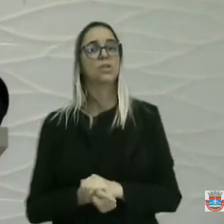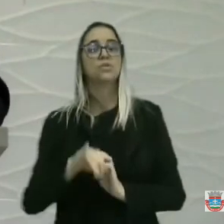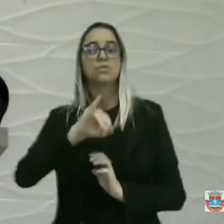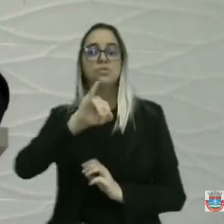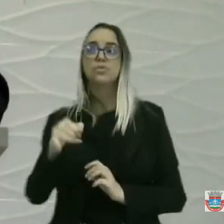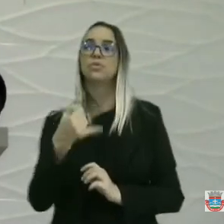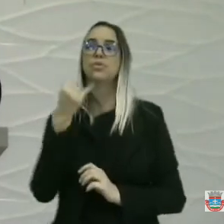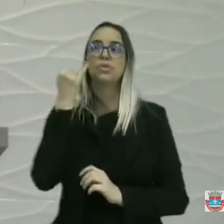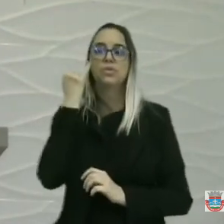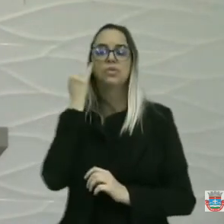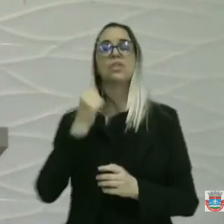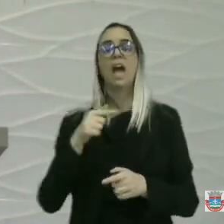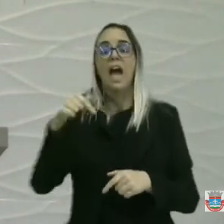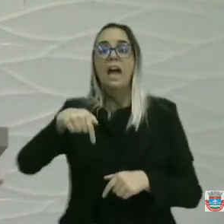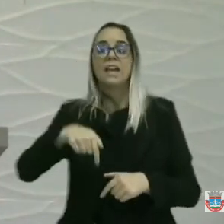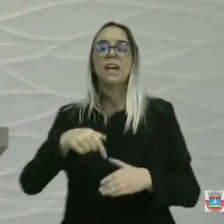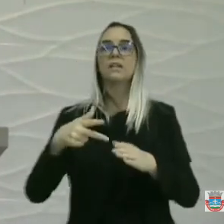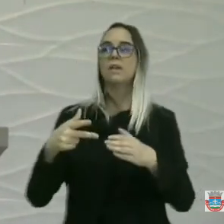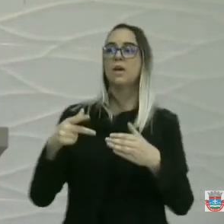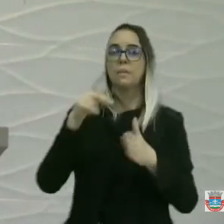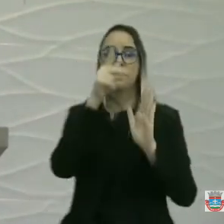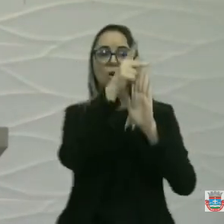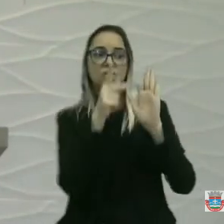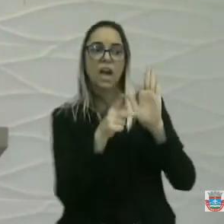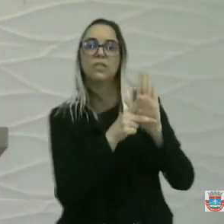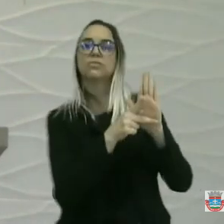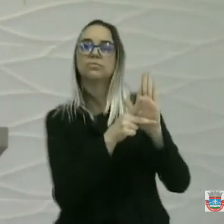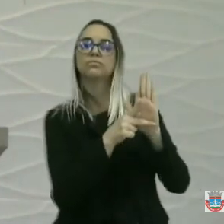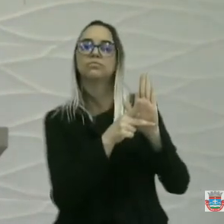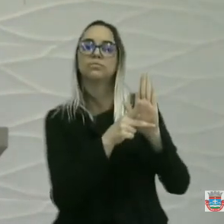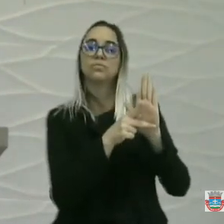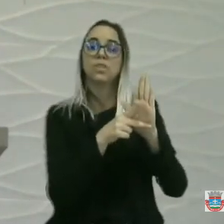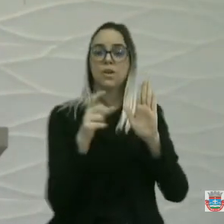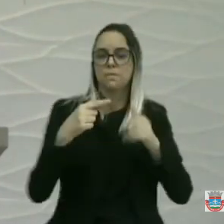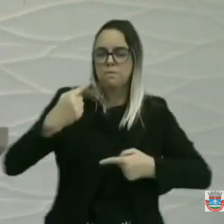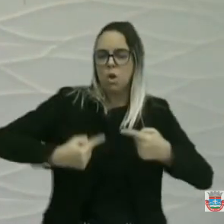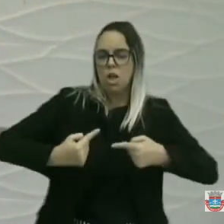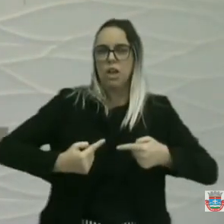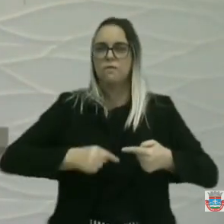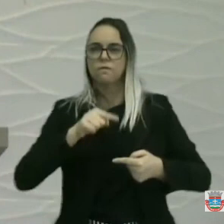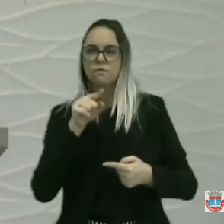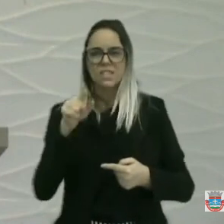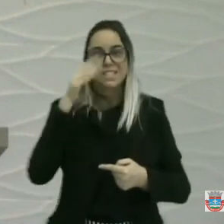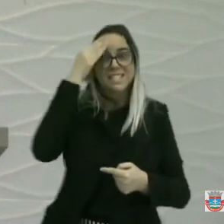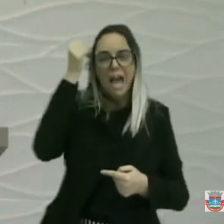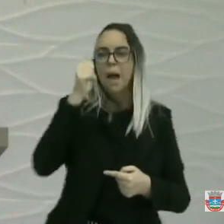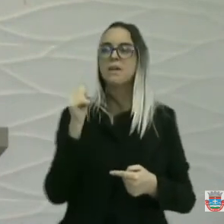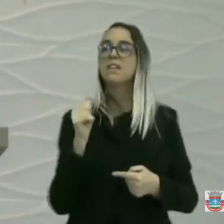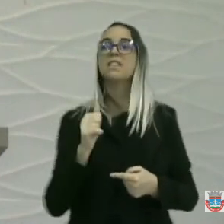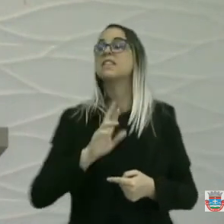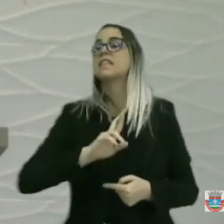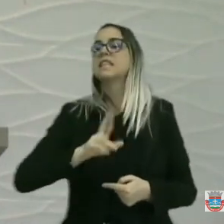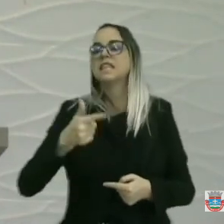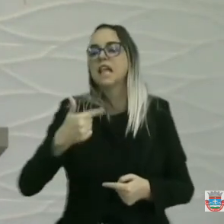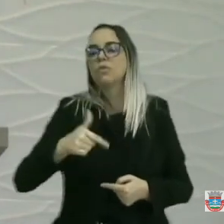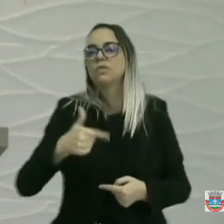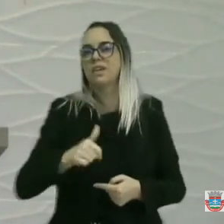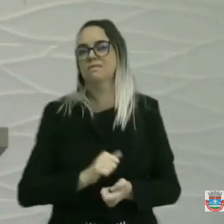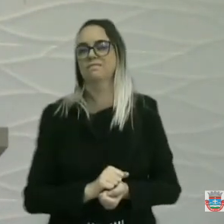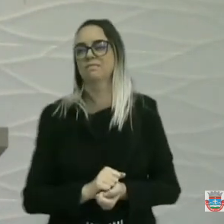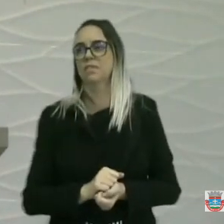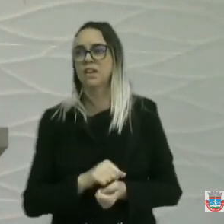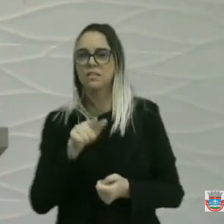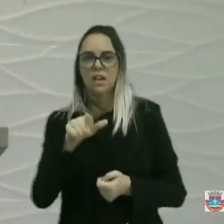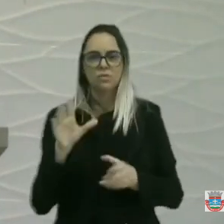Aqui nunca teve projeto para se fazer politicagem. E o senhor sabe disso? O senhor sabe disso? O senhor